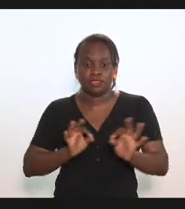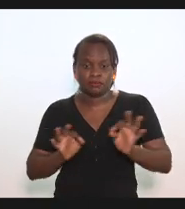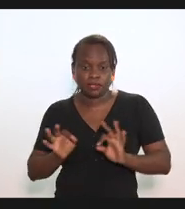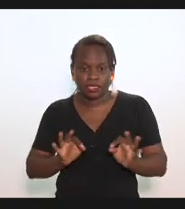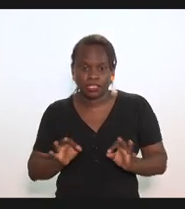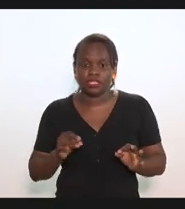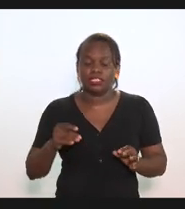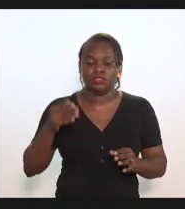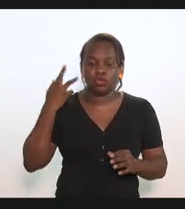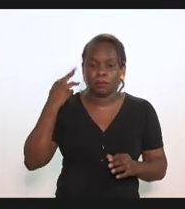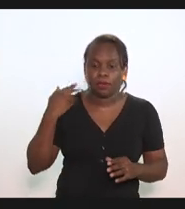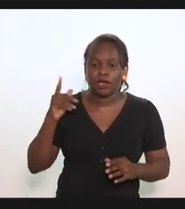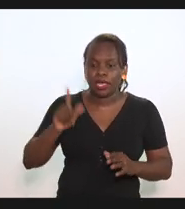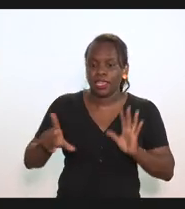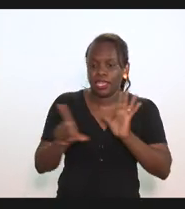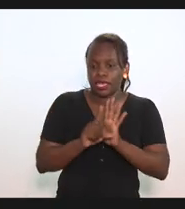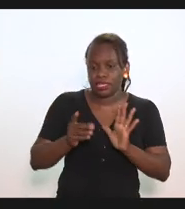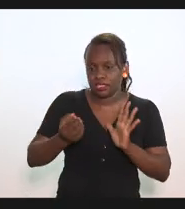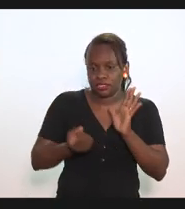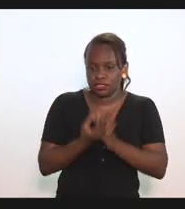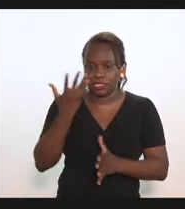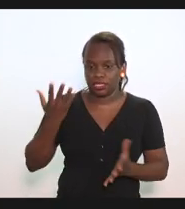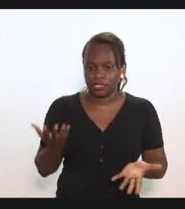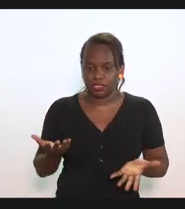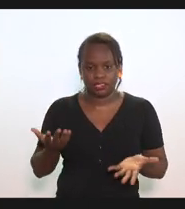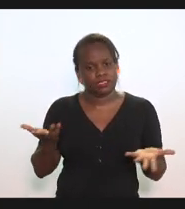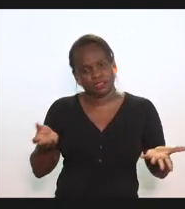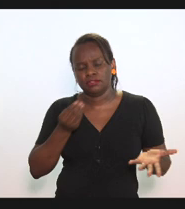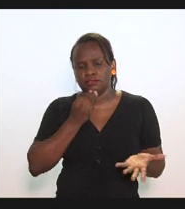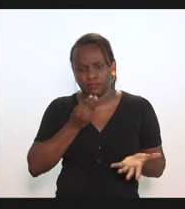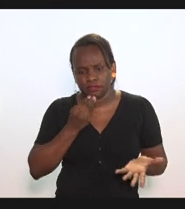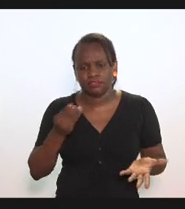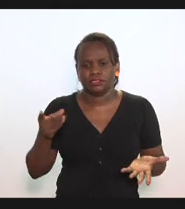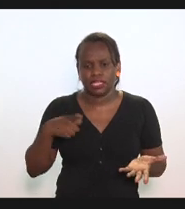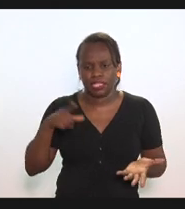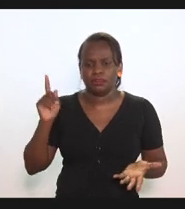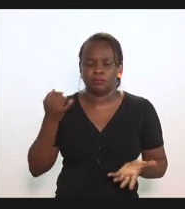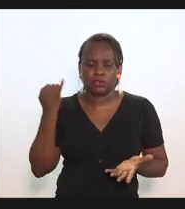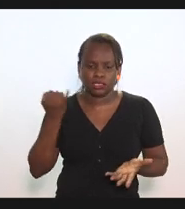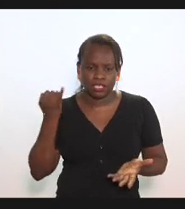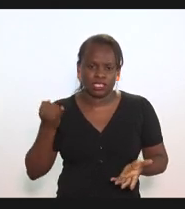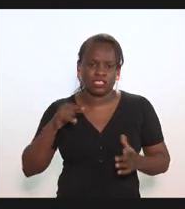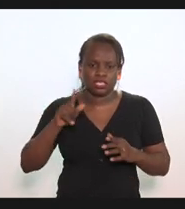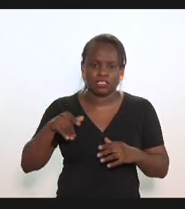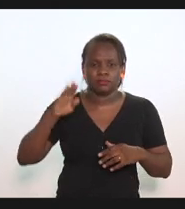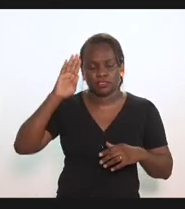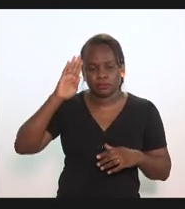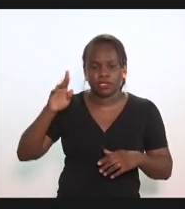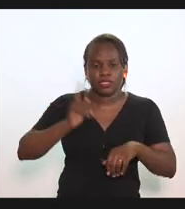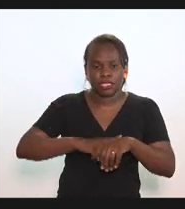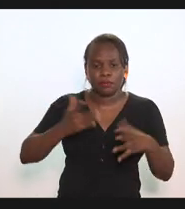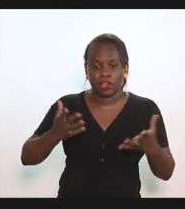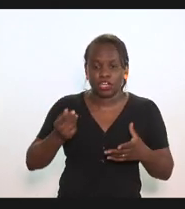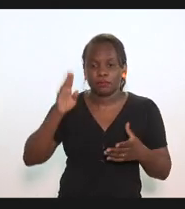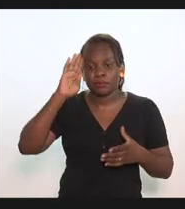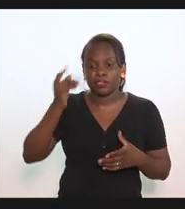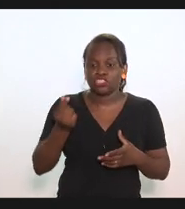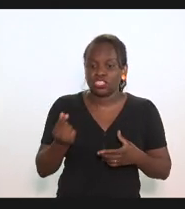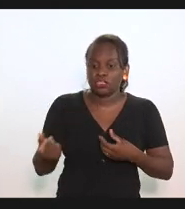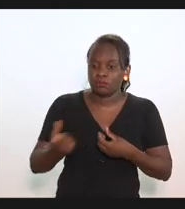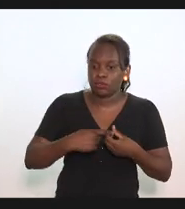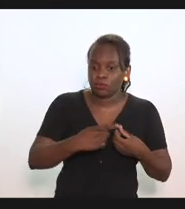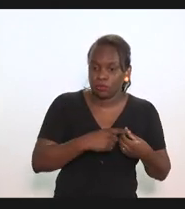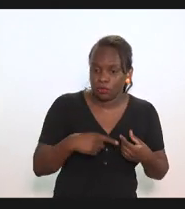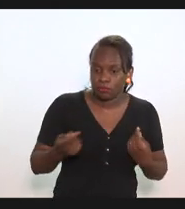natural que é de legislar claro que é fundamental que estejamos sobretudo num momento de recuperação financeira